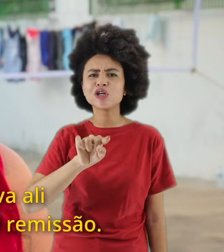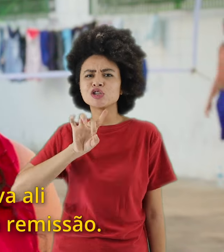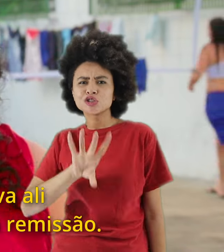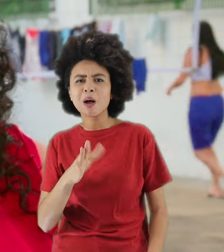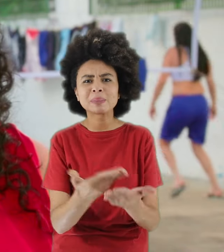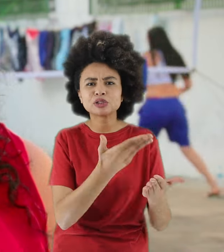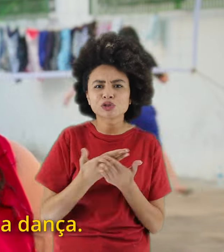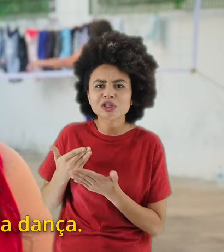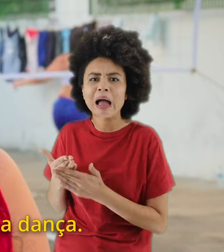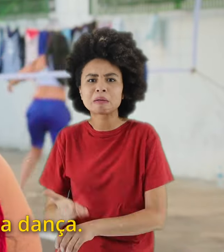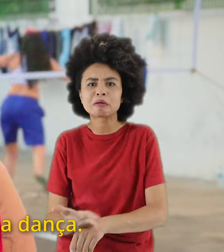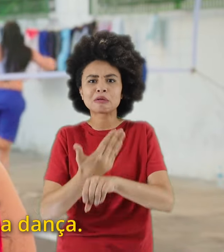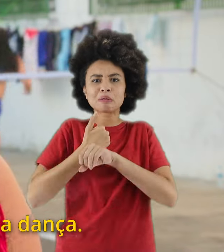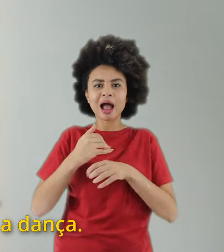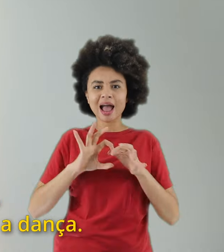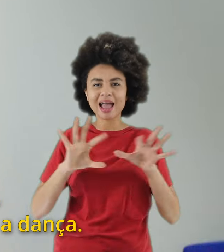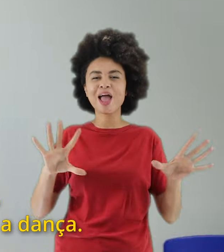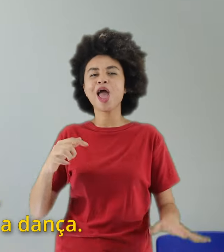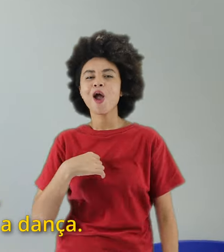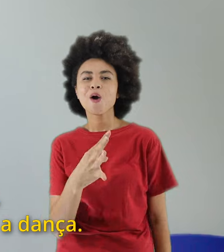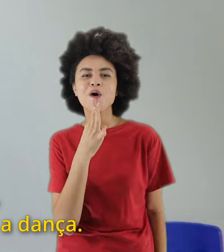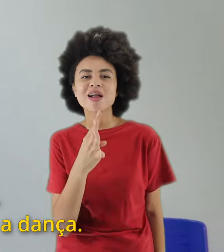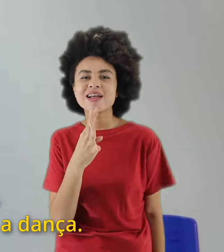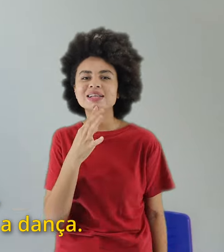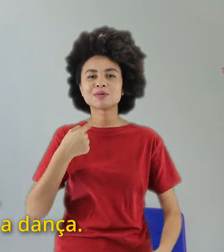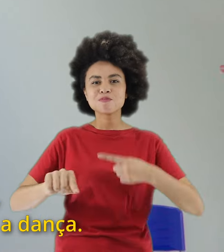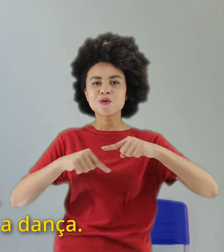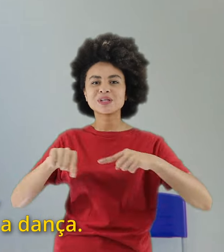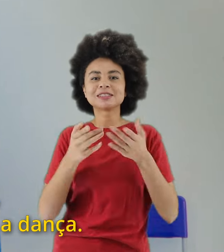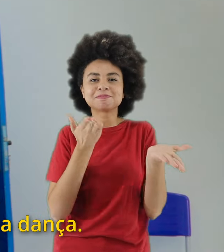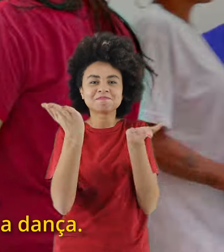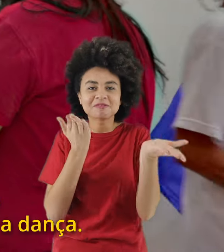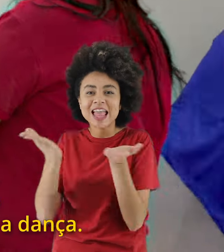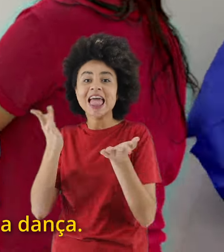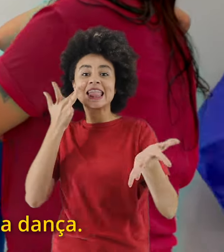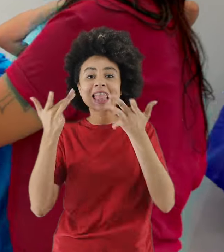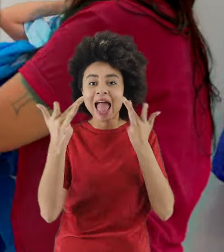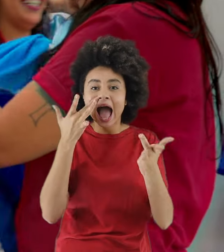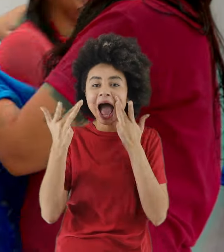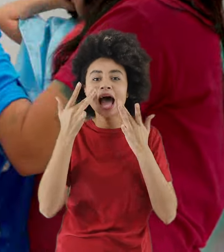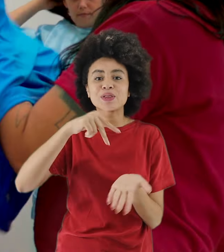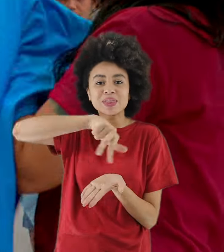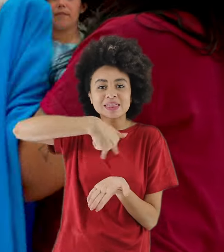ganhar a remissão, que eu conheci o coral, eu conheci o teatro, eu conheci a dança.